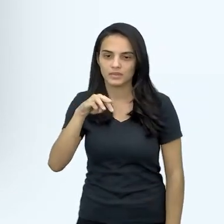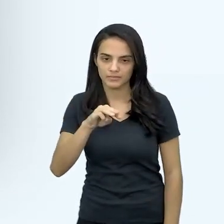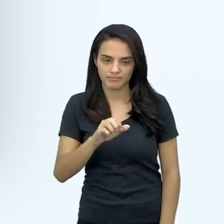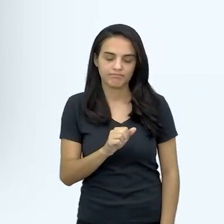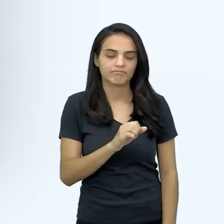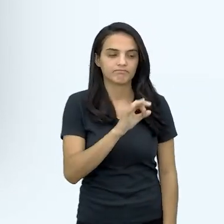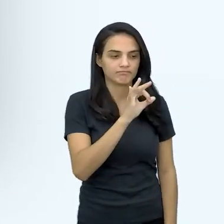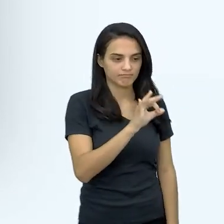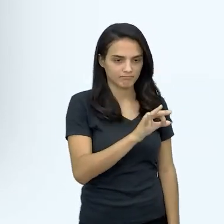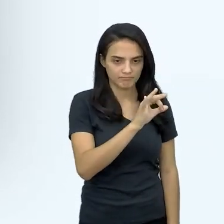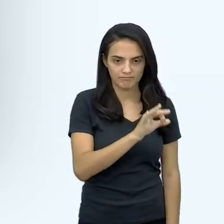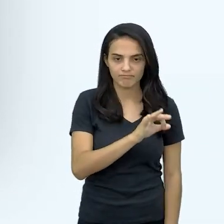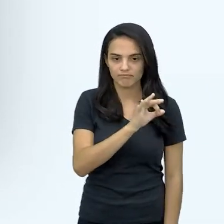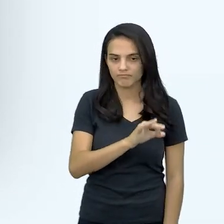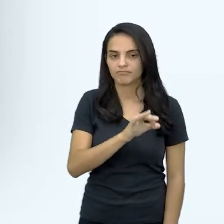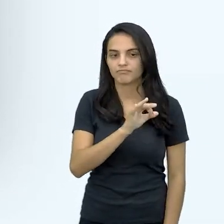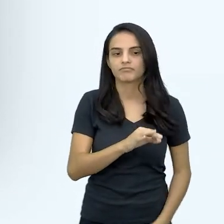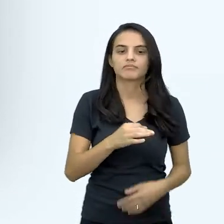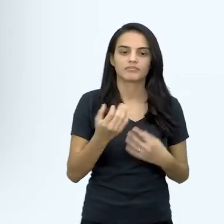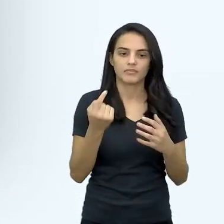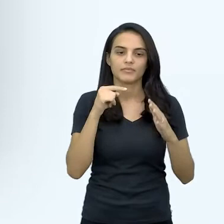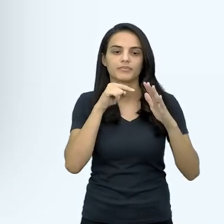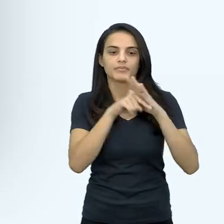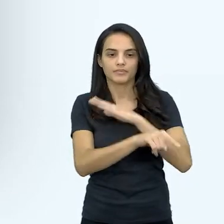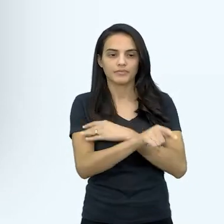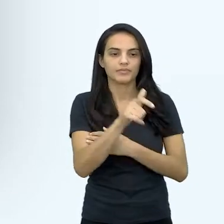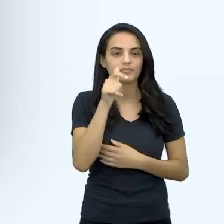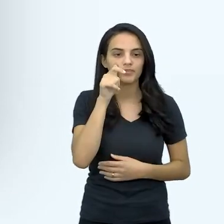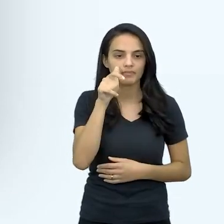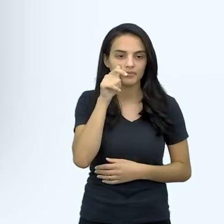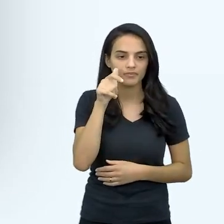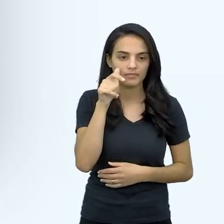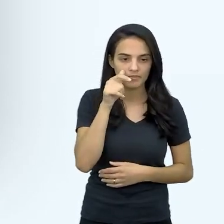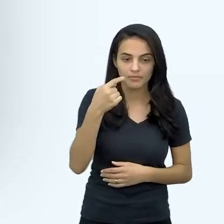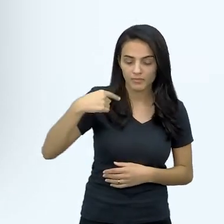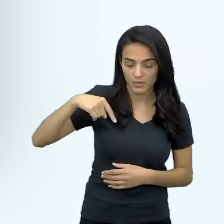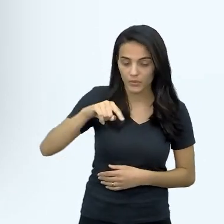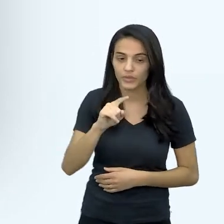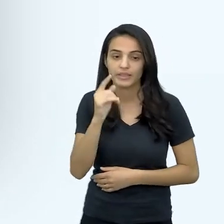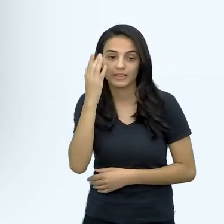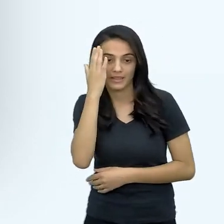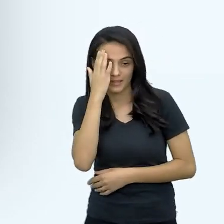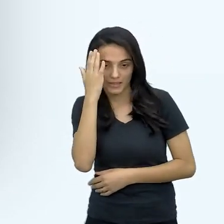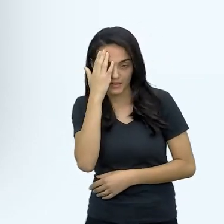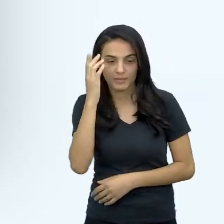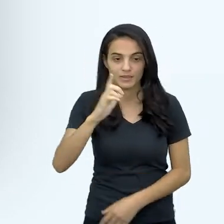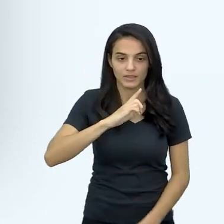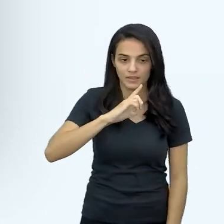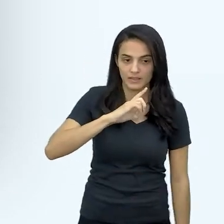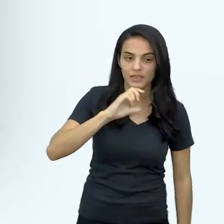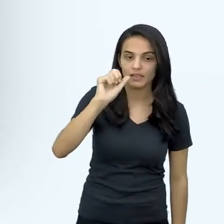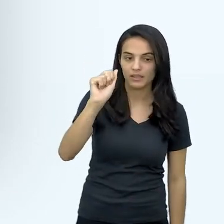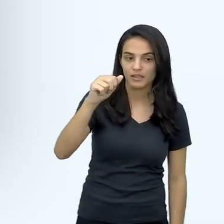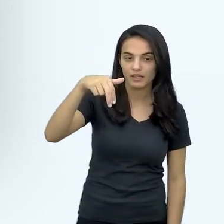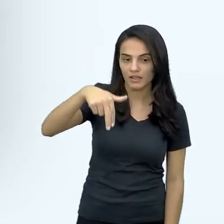Exatamente, né, uma pergunta muito interessante, enquanto isso, quando a gente sabe que tem anemia, antes de ir no médico, às vezes, né,